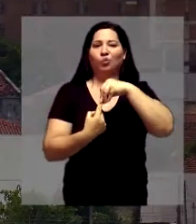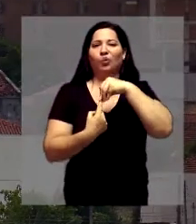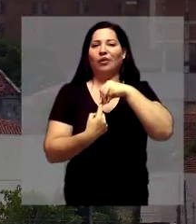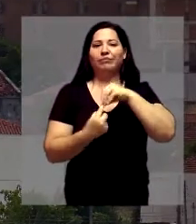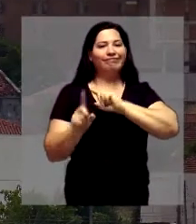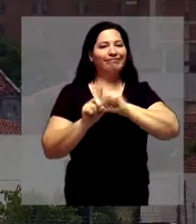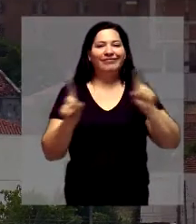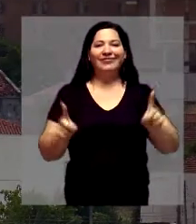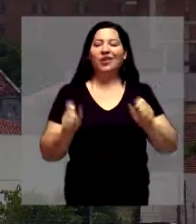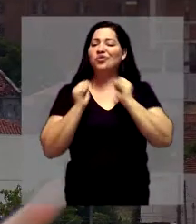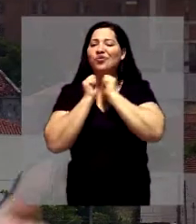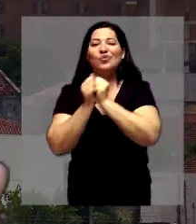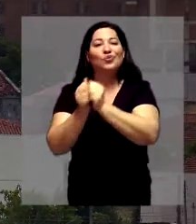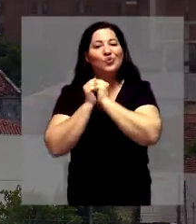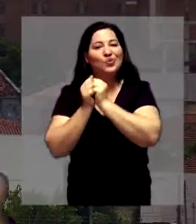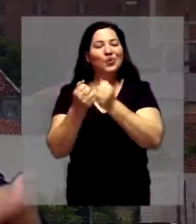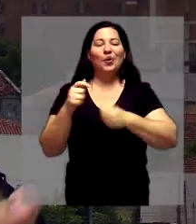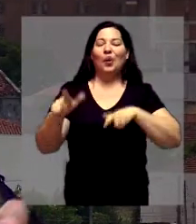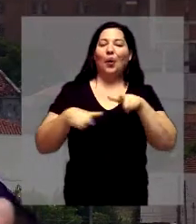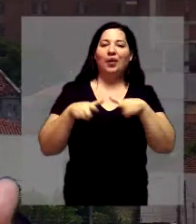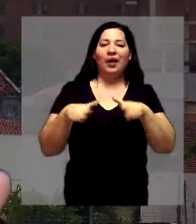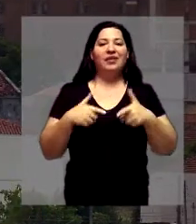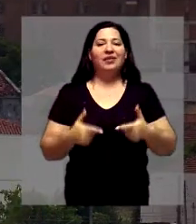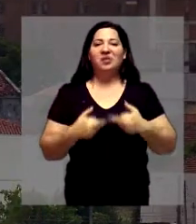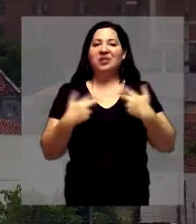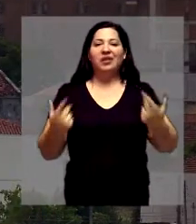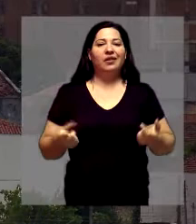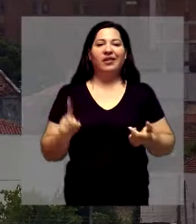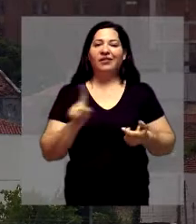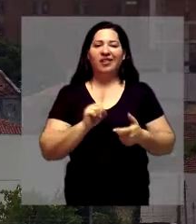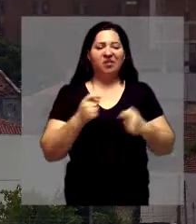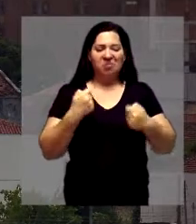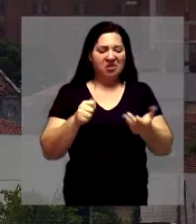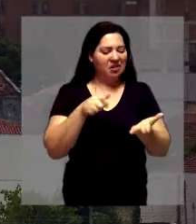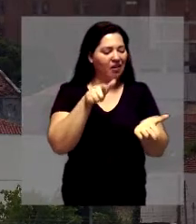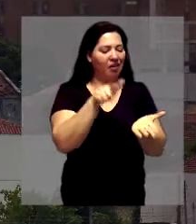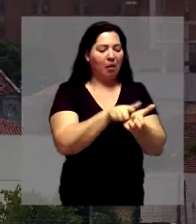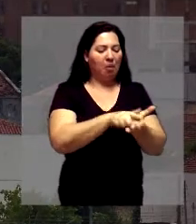pra ele, eu tenho certeza que vai atender. Tem coisas que talvez eu não vou nem precisar colocar no papel,